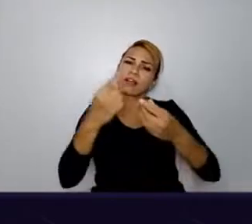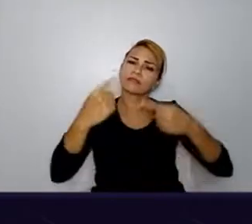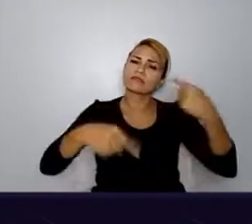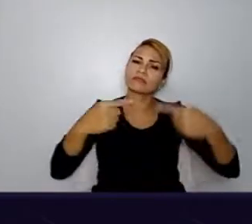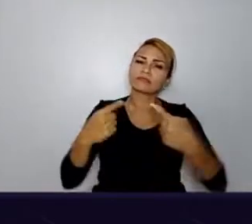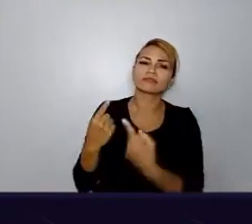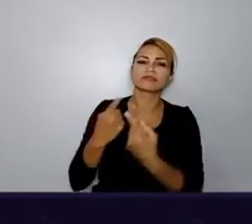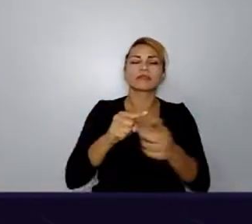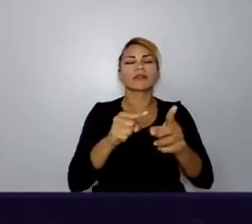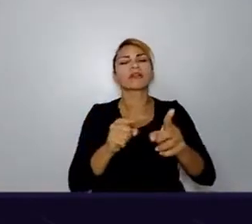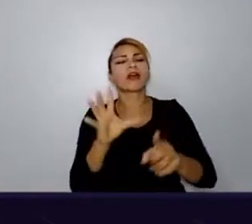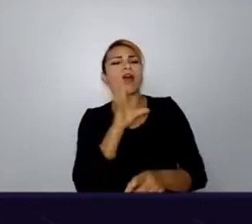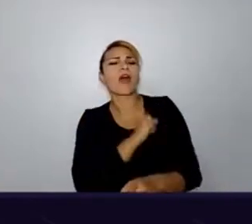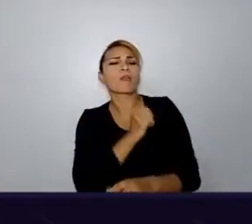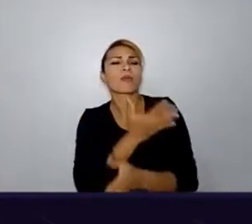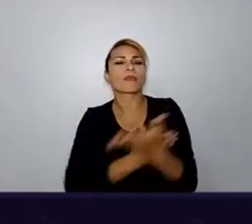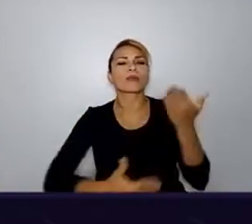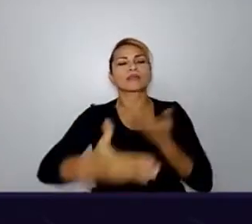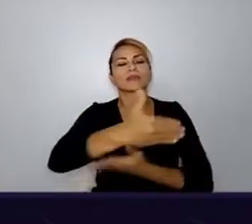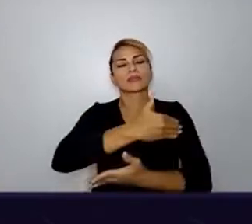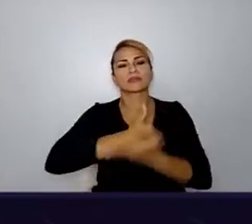o amor pelas pessoas, e você